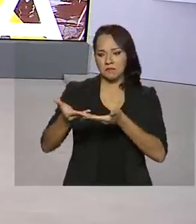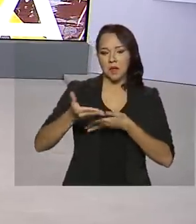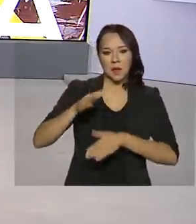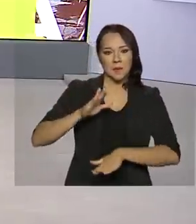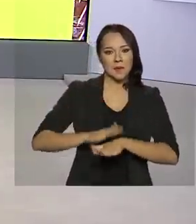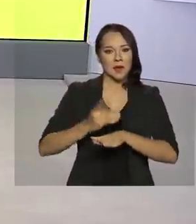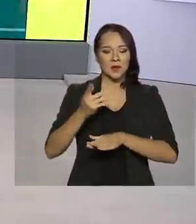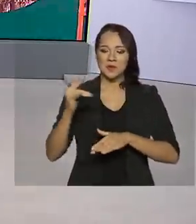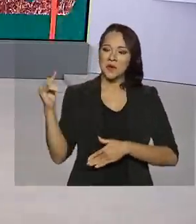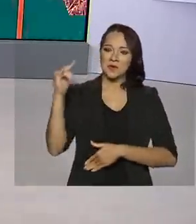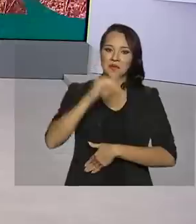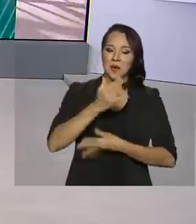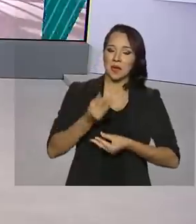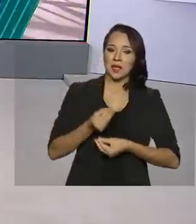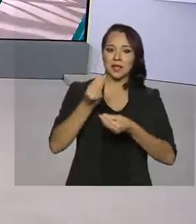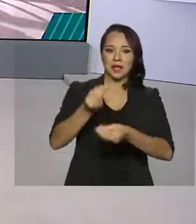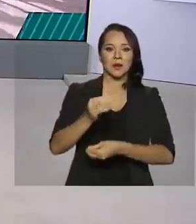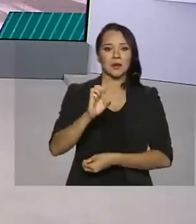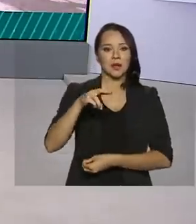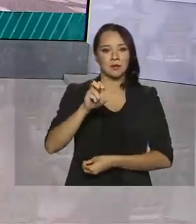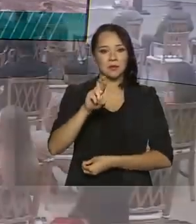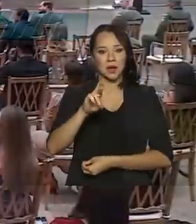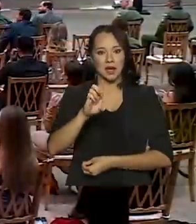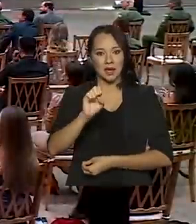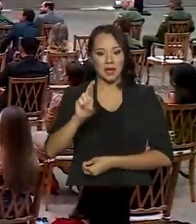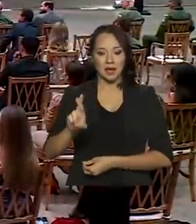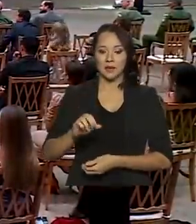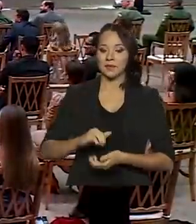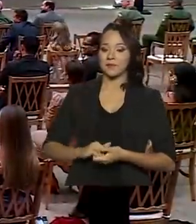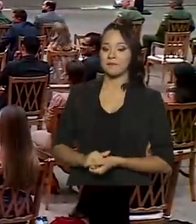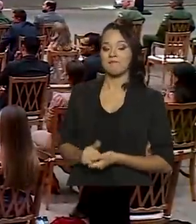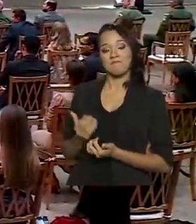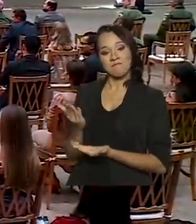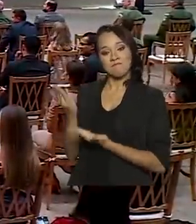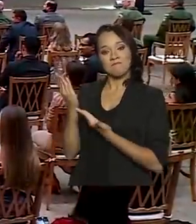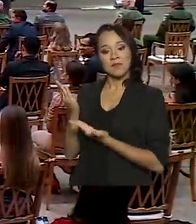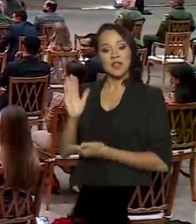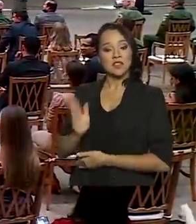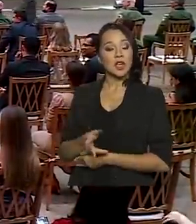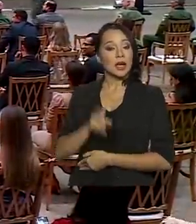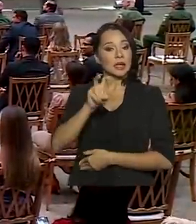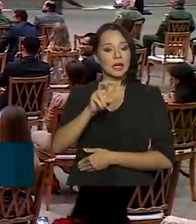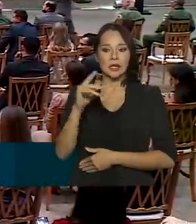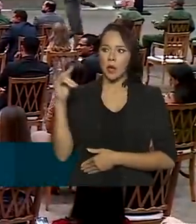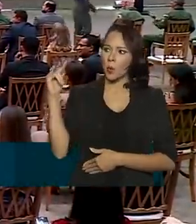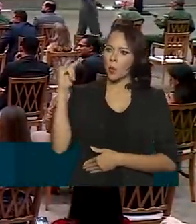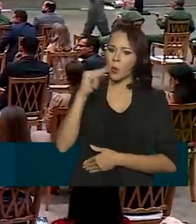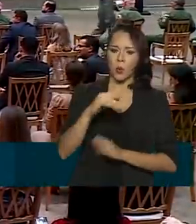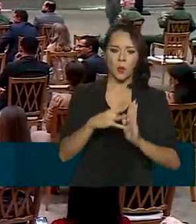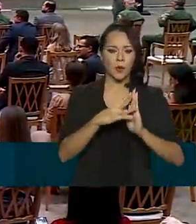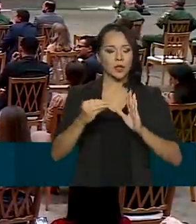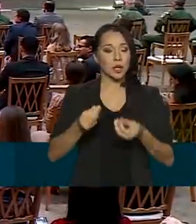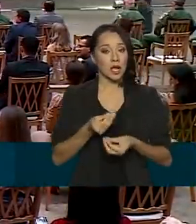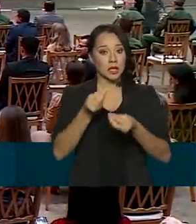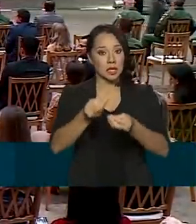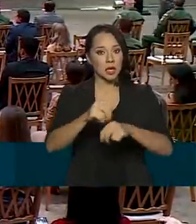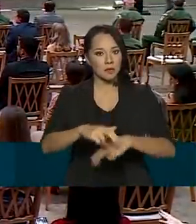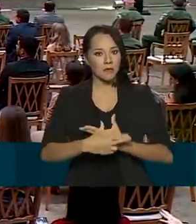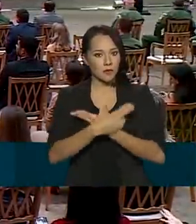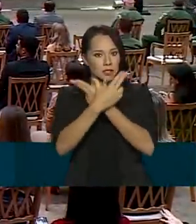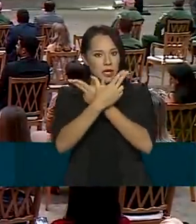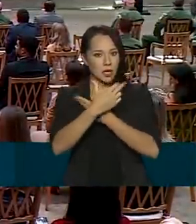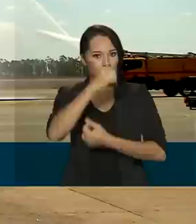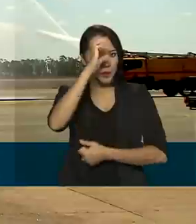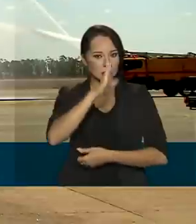mais uma aeronave entregue pela Embraer. Esta já é a quinta aeronave desse modelo a ser entregue à Força